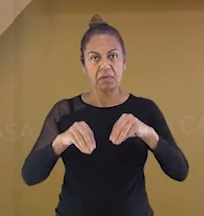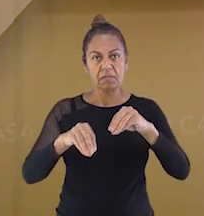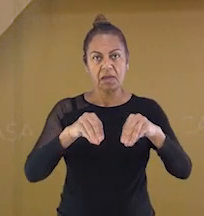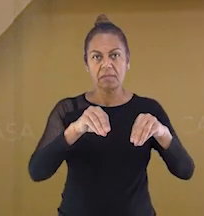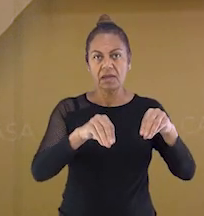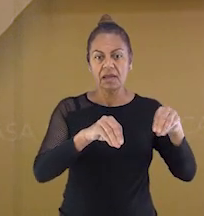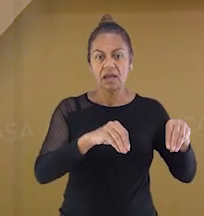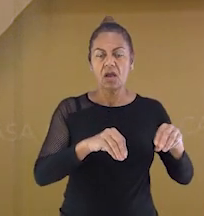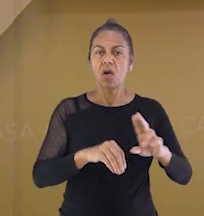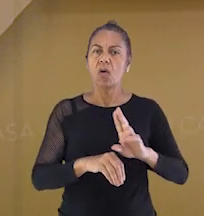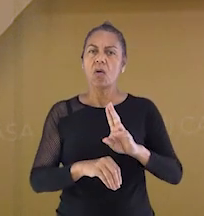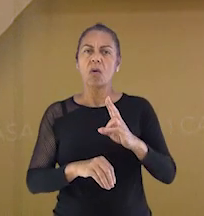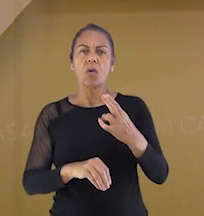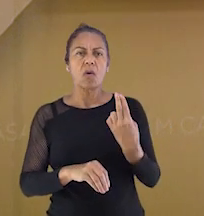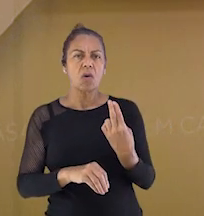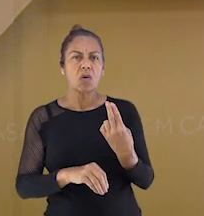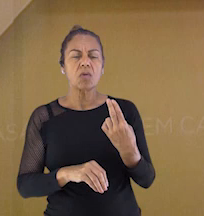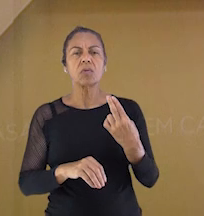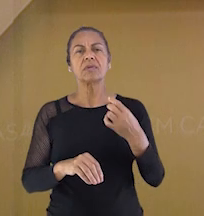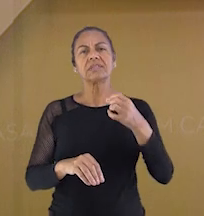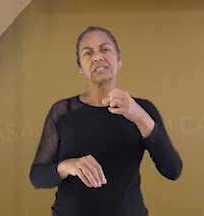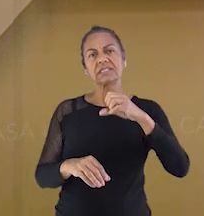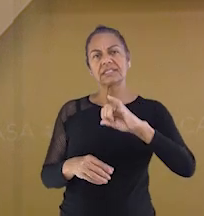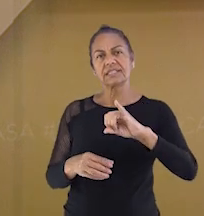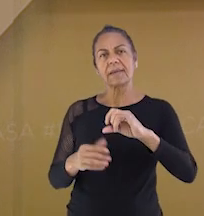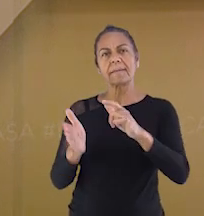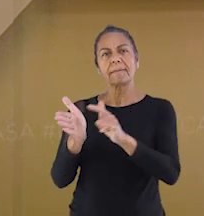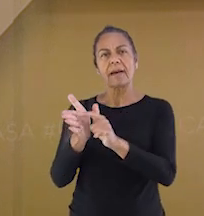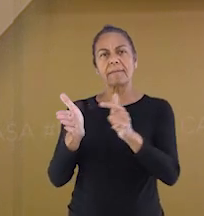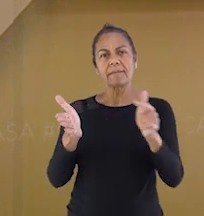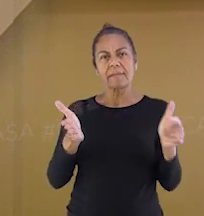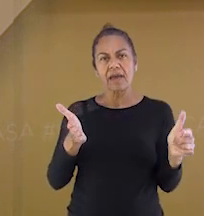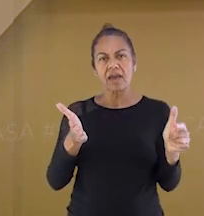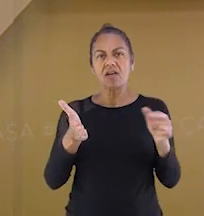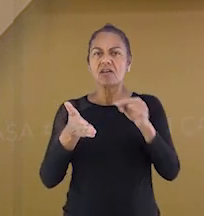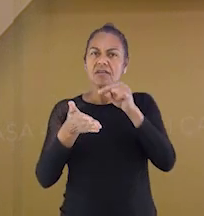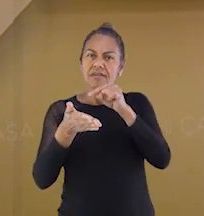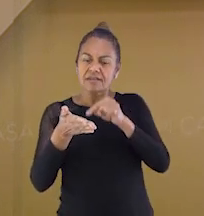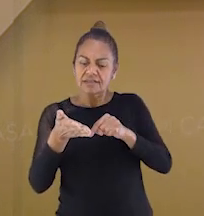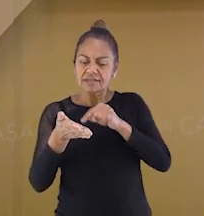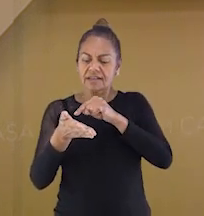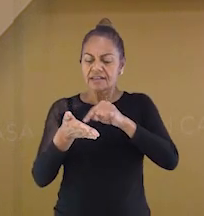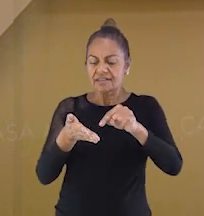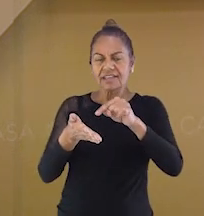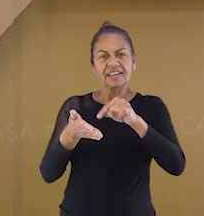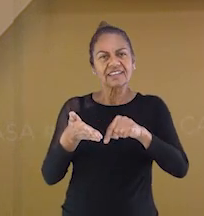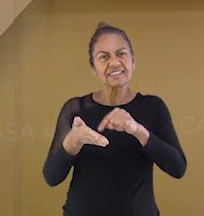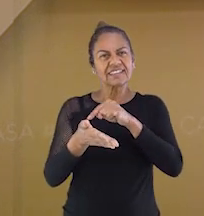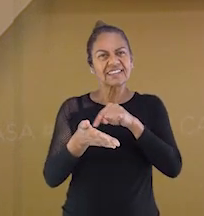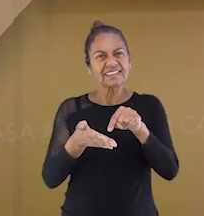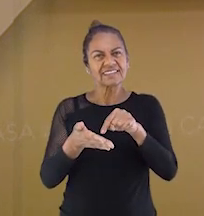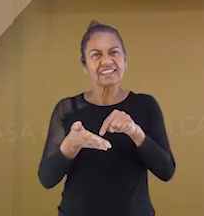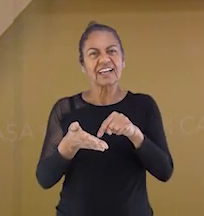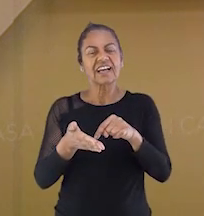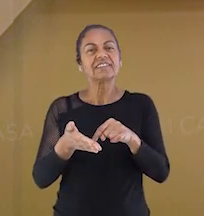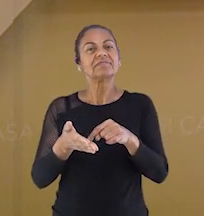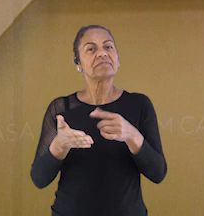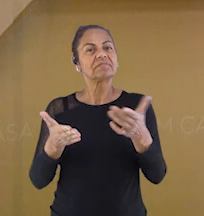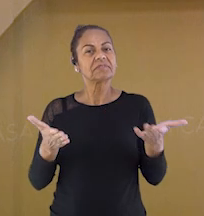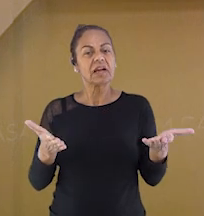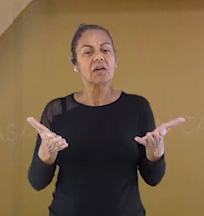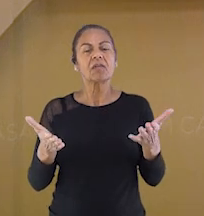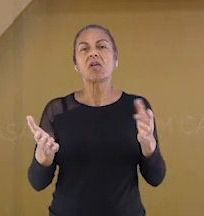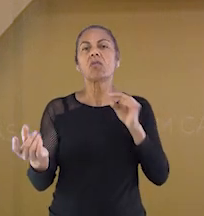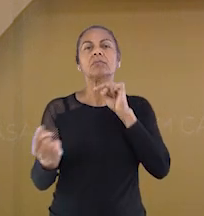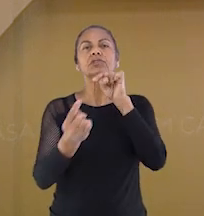riscado sobre um pedaço de papel ou uma mesa. A lógica do jogo é muito simples. Assim,